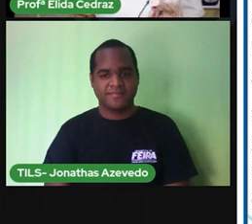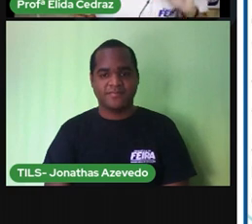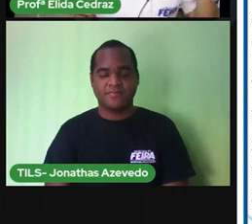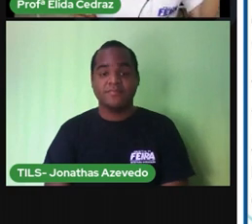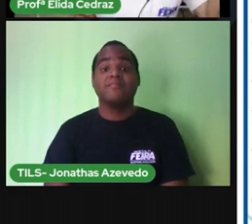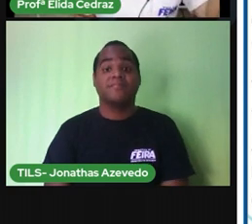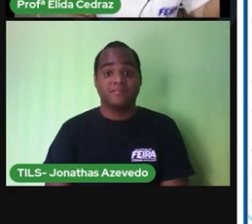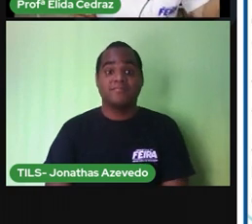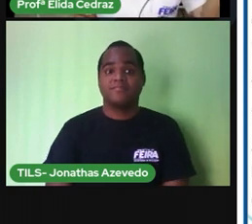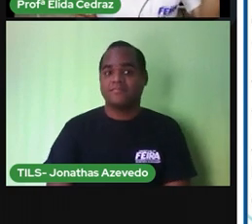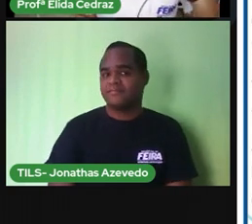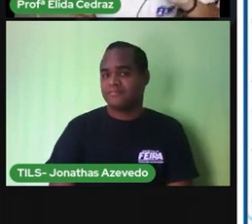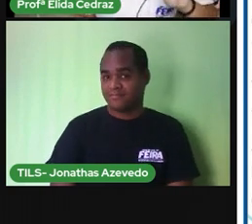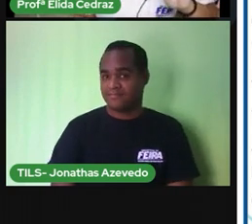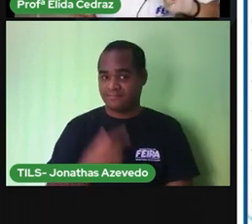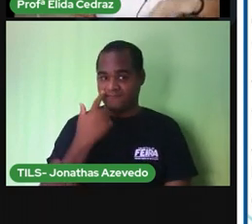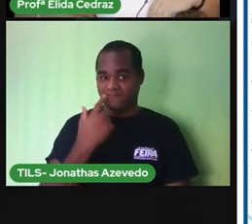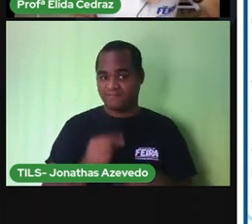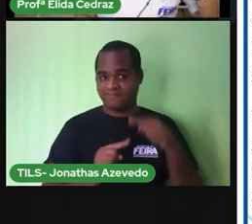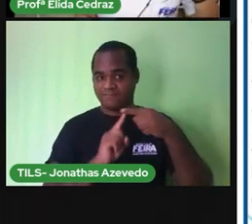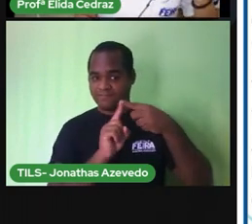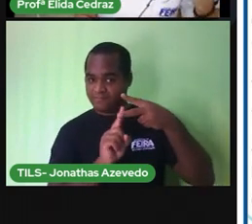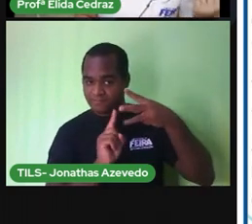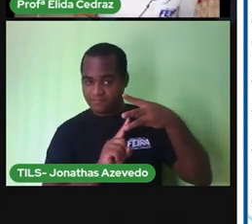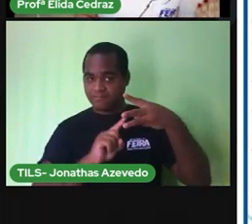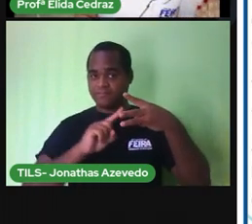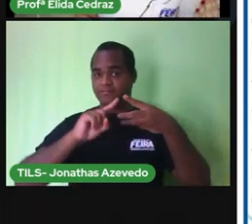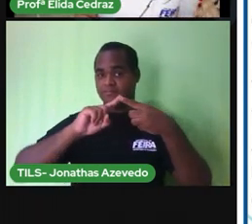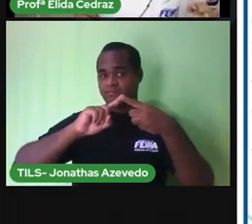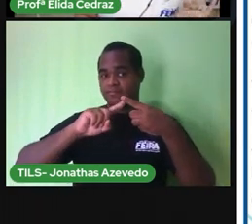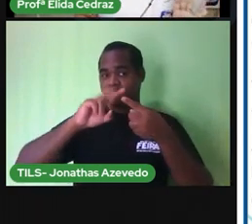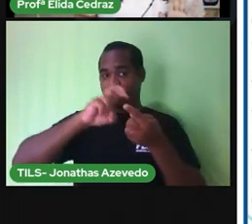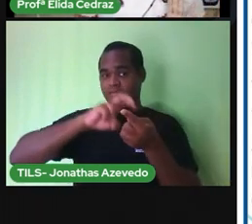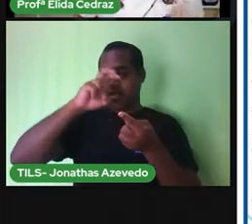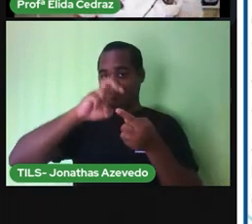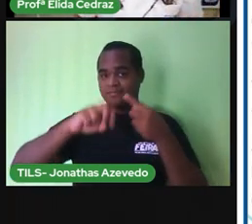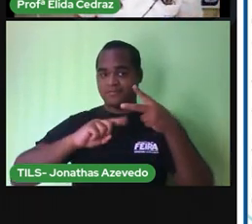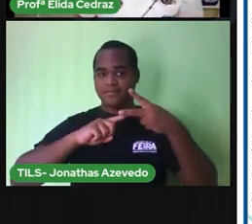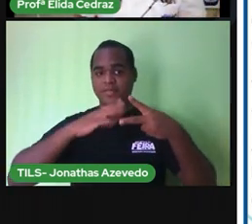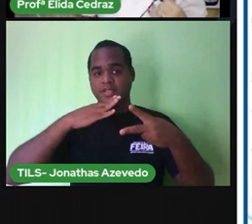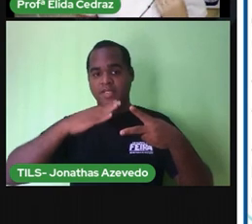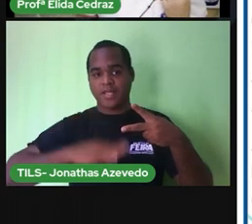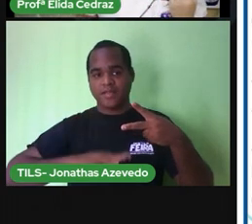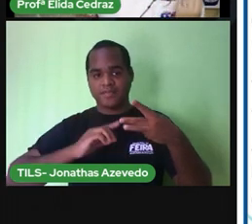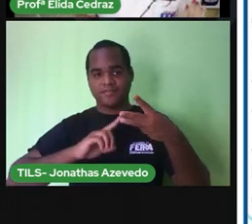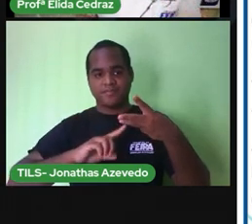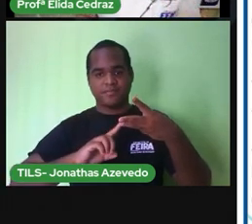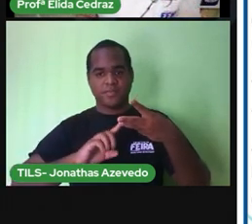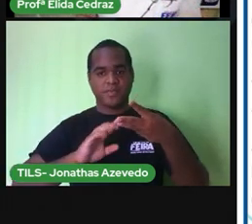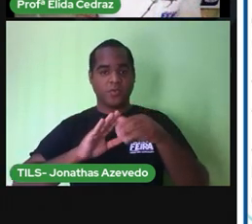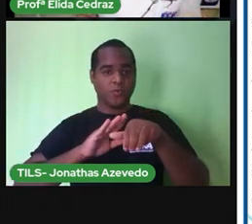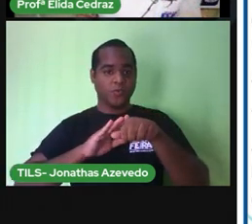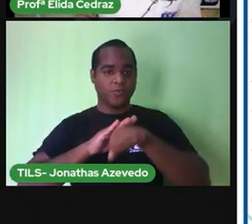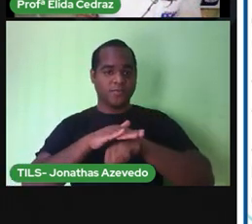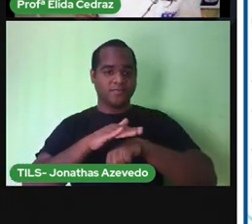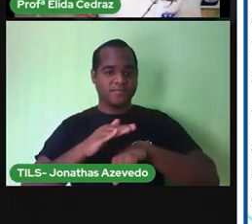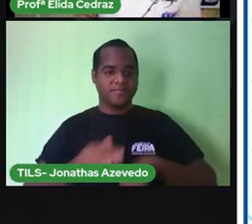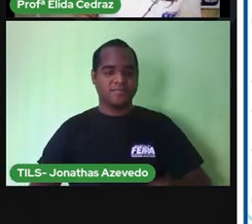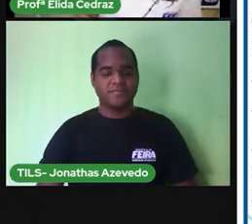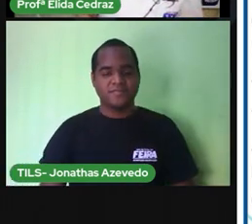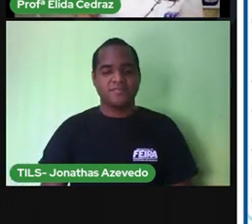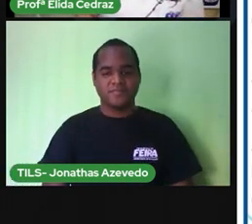Os períodos do dia são três. Manhã, tarde e noite.